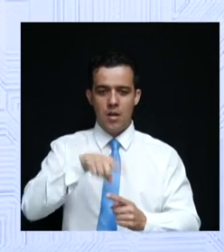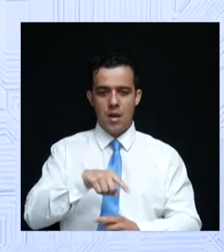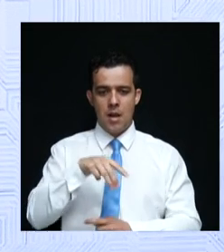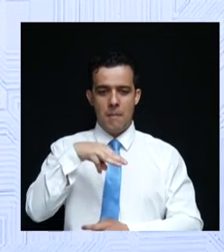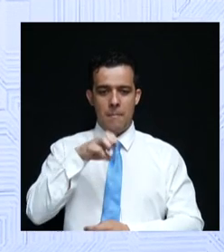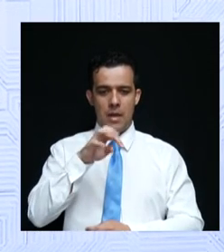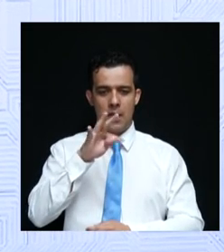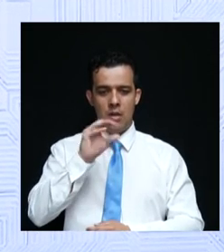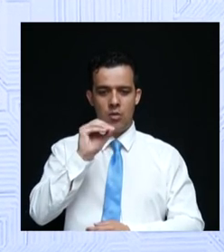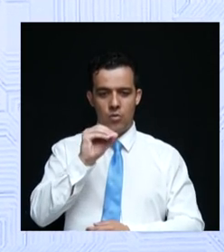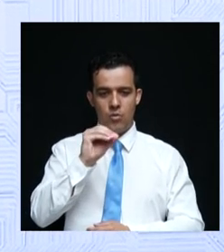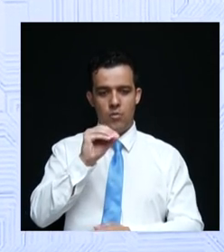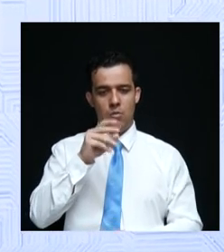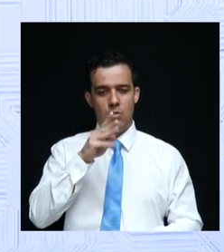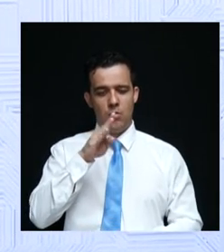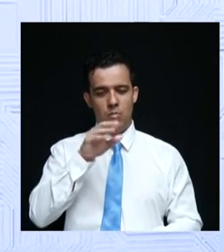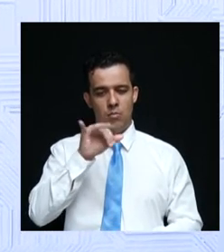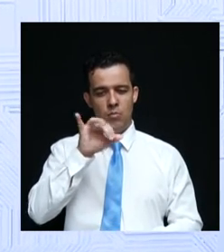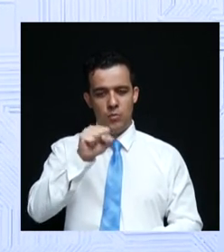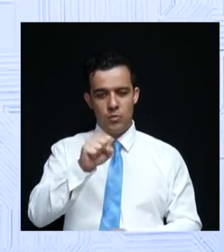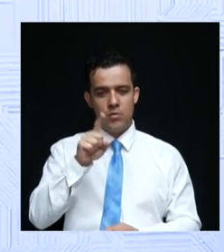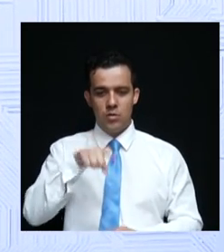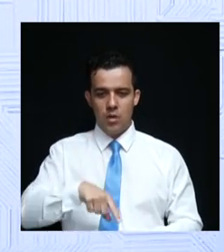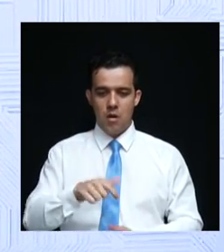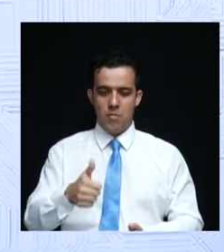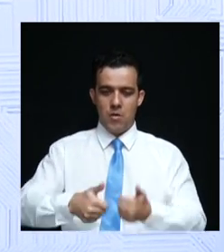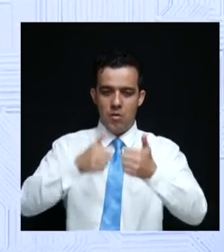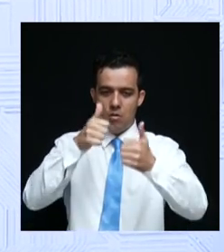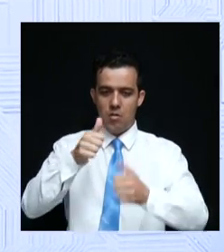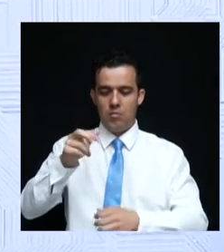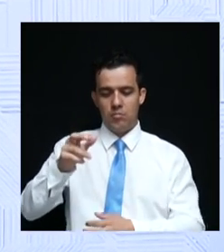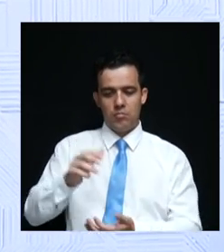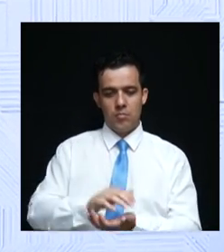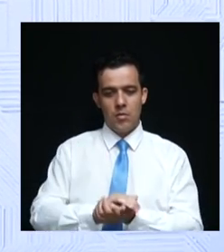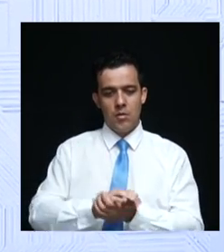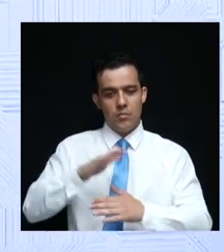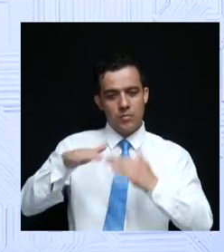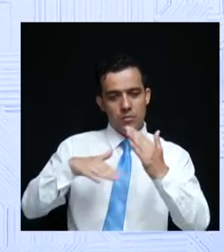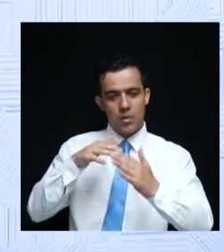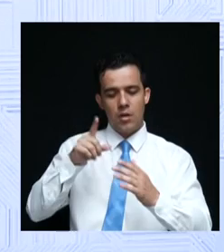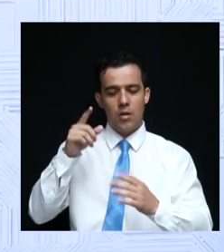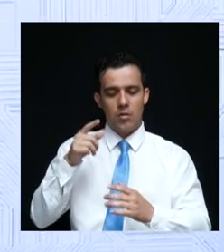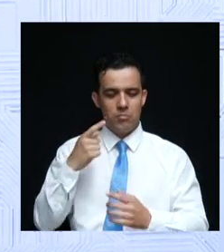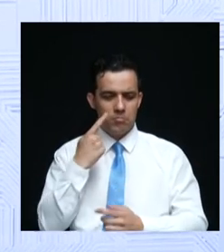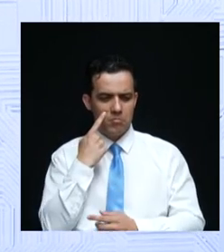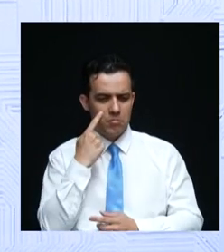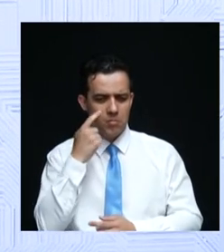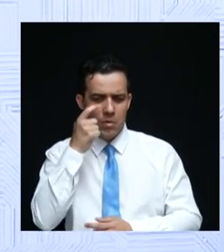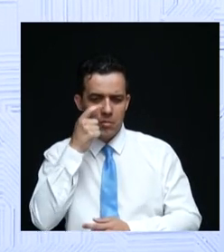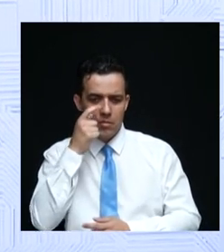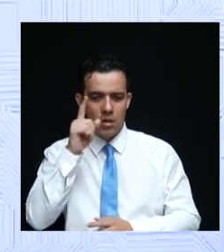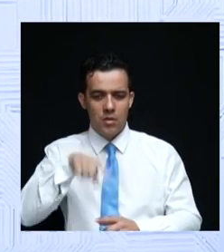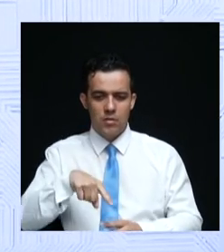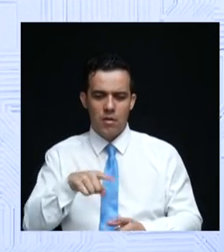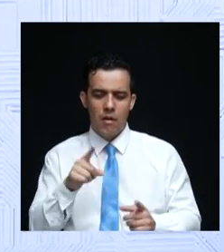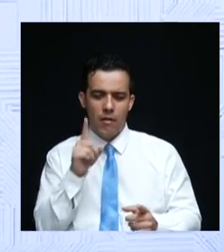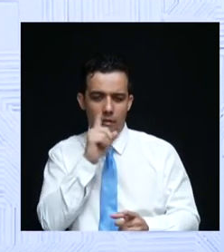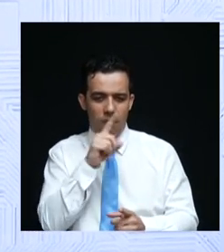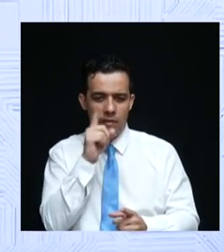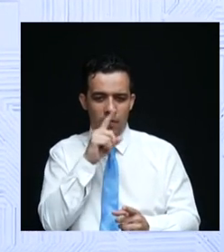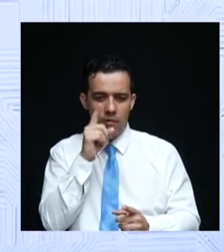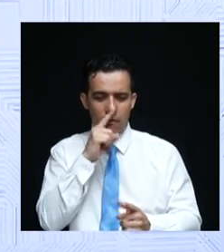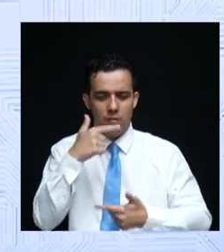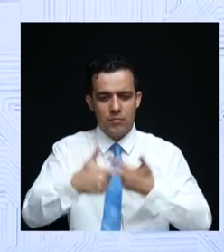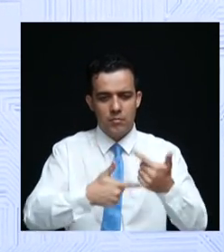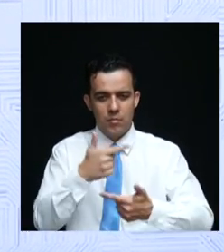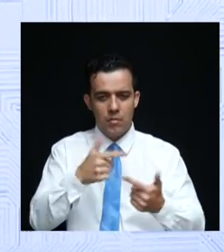significativamente os seus resultados, conseguindo observar uma diminuição no seu déficit operacional no dia a dia